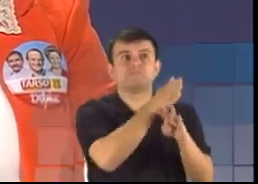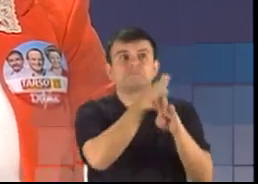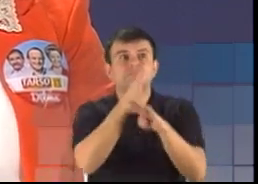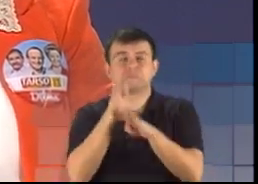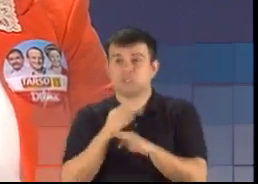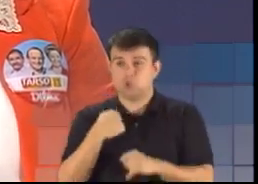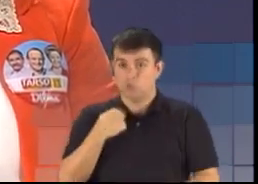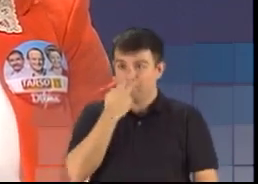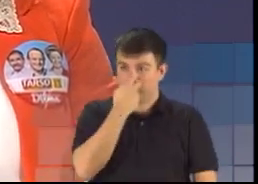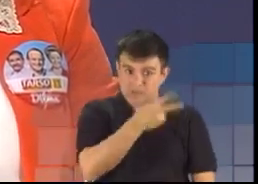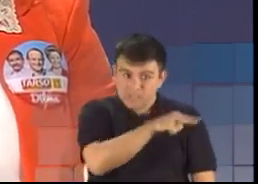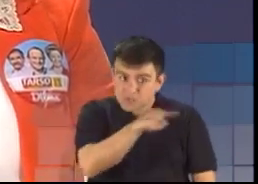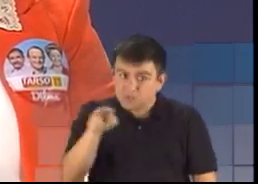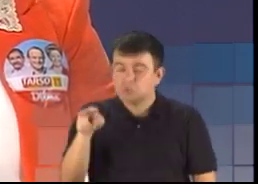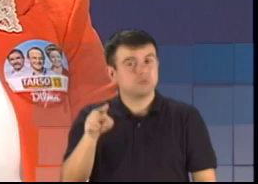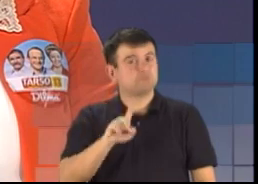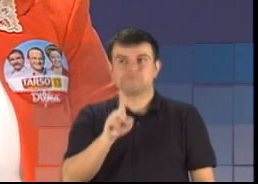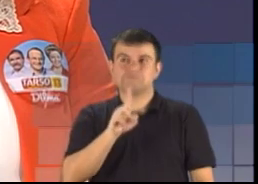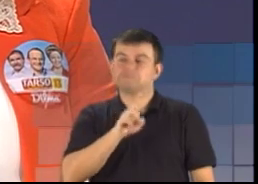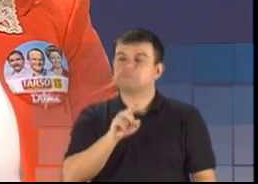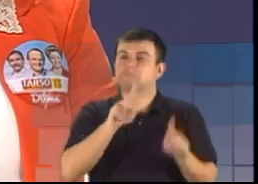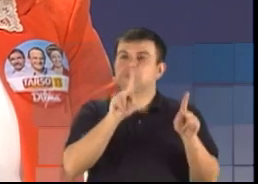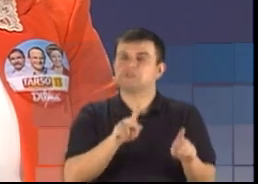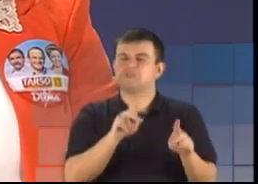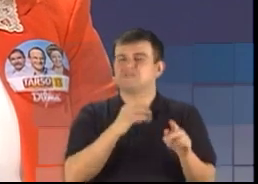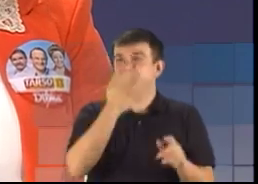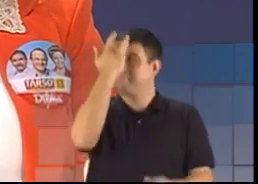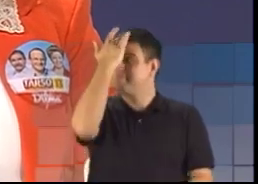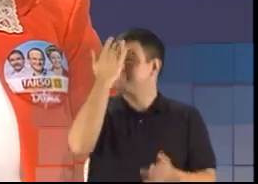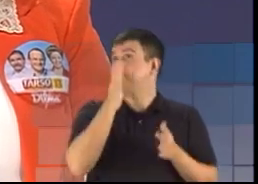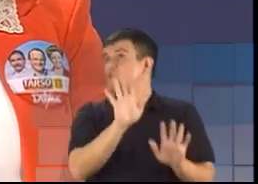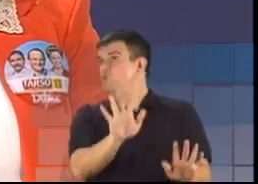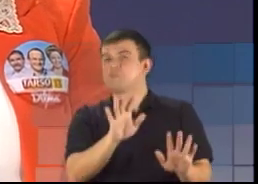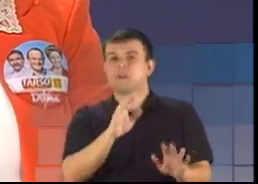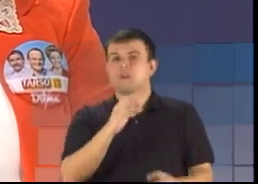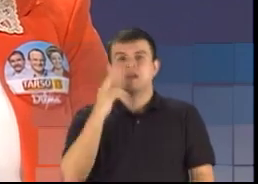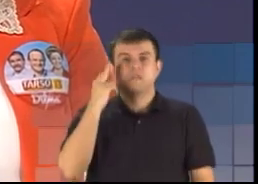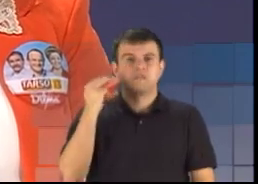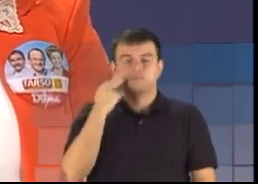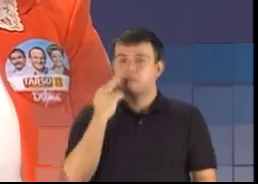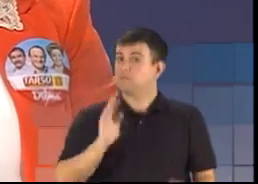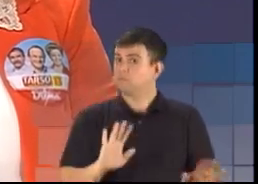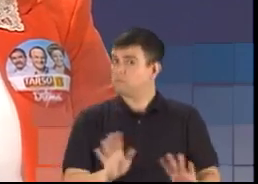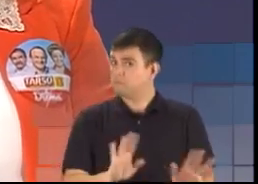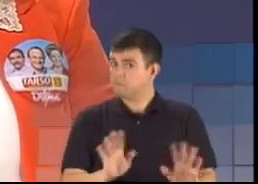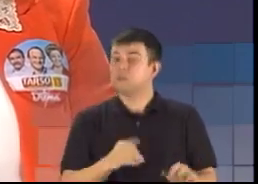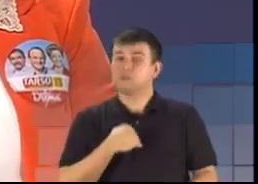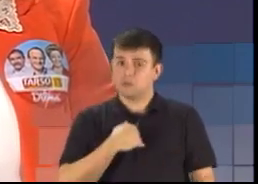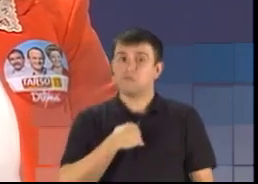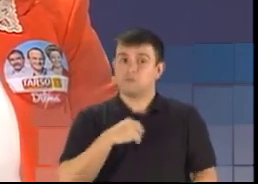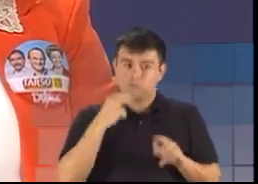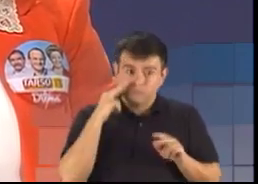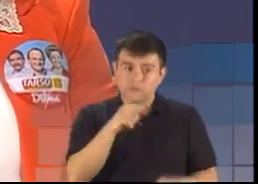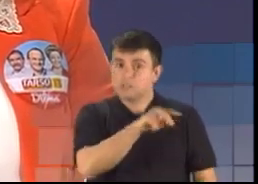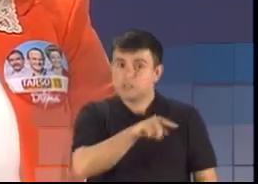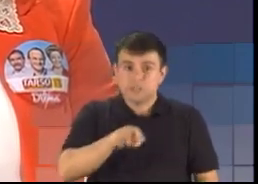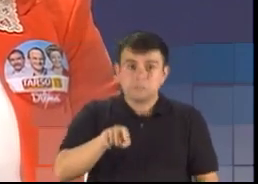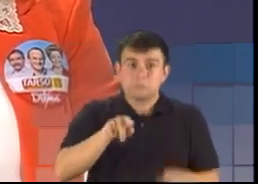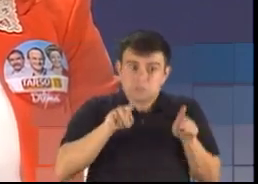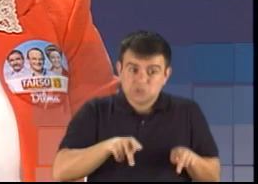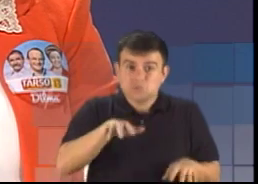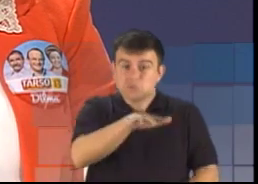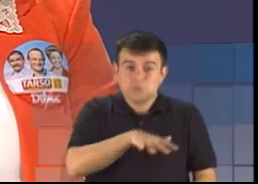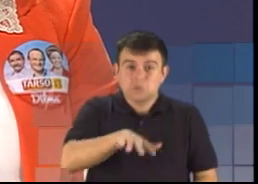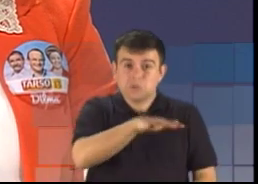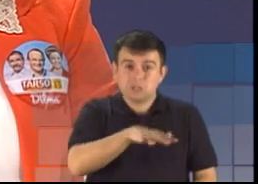rejeição. Eu vejo um povo que reconhece o que o nosso governo fez. Nós que pegamos um Estado que